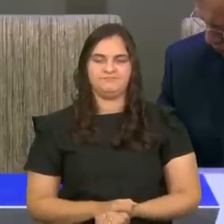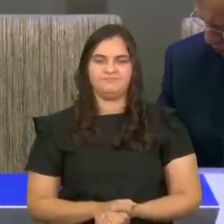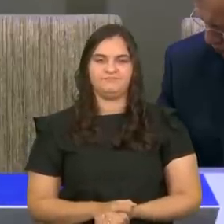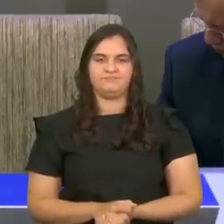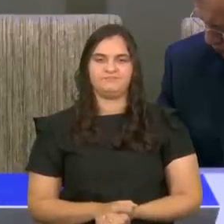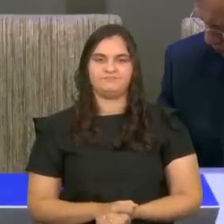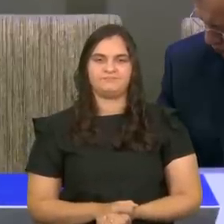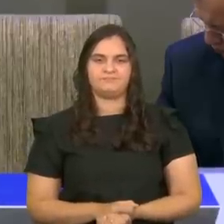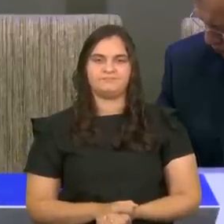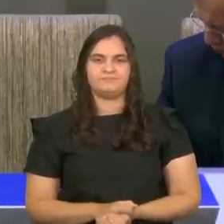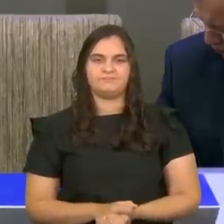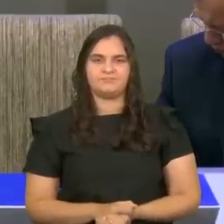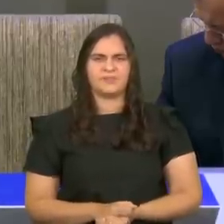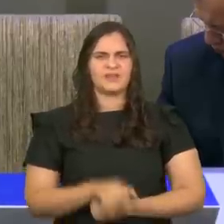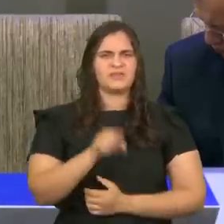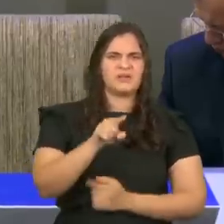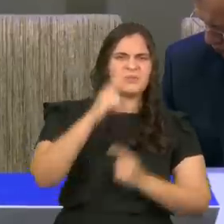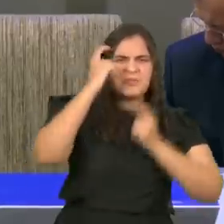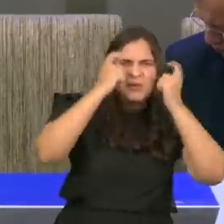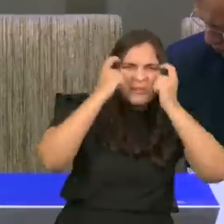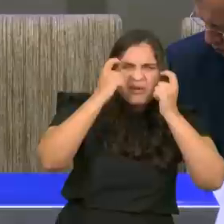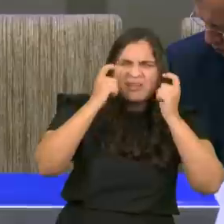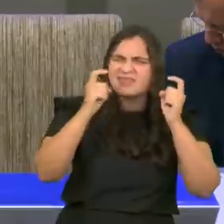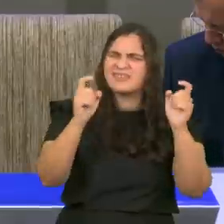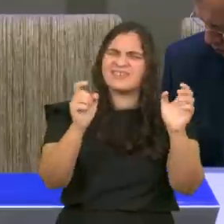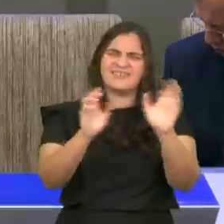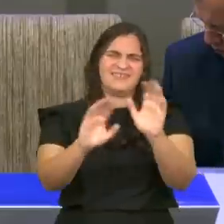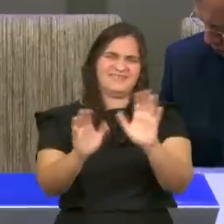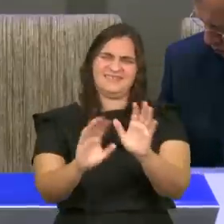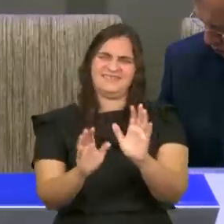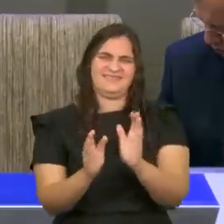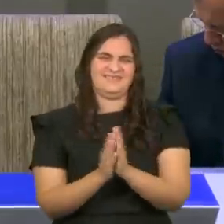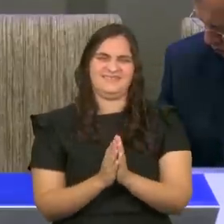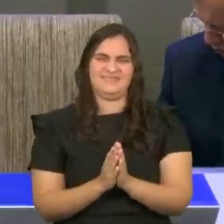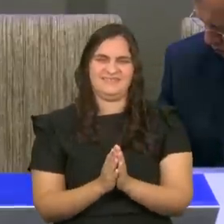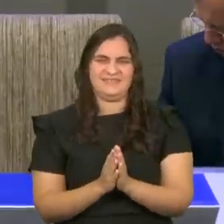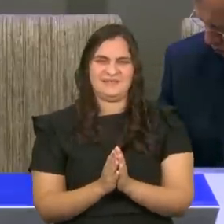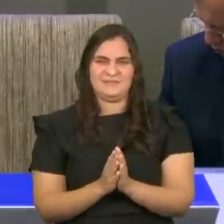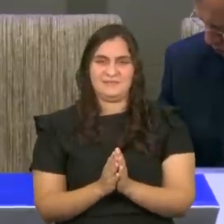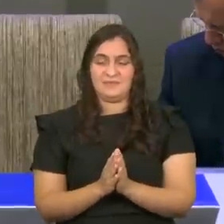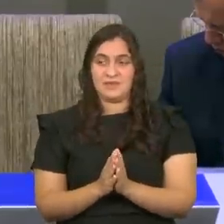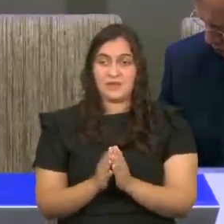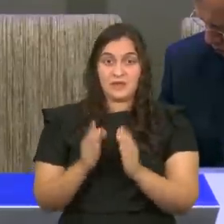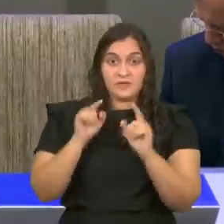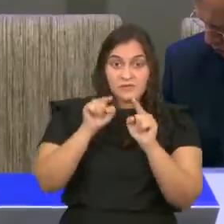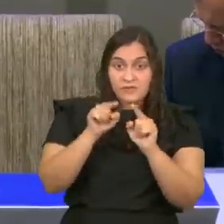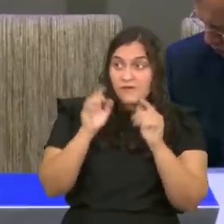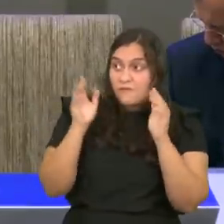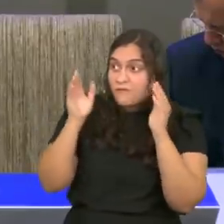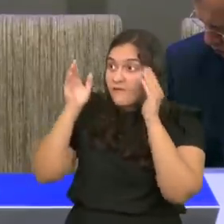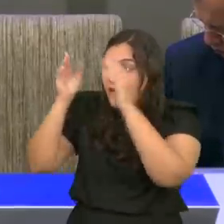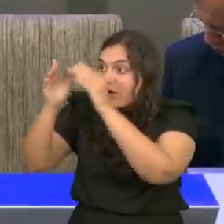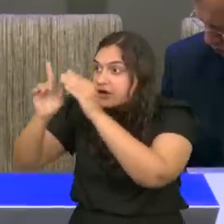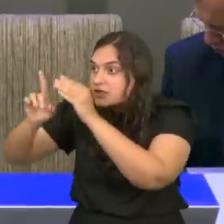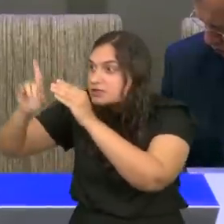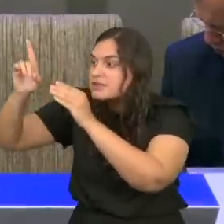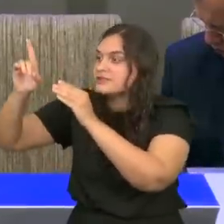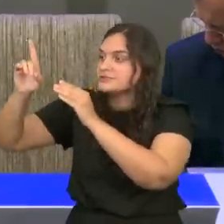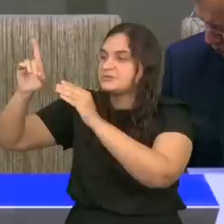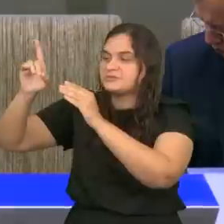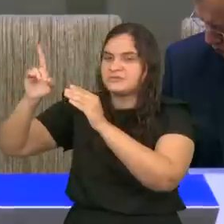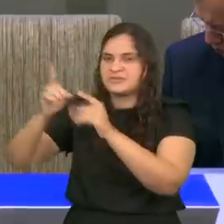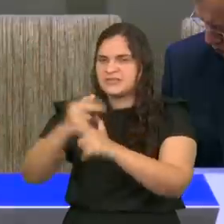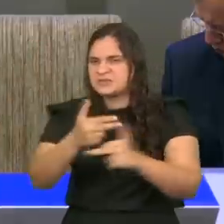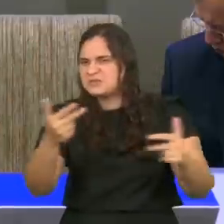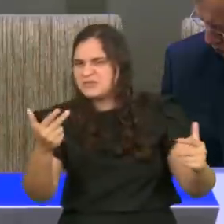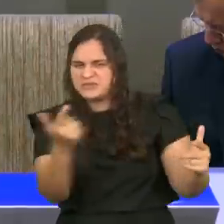não te preocupa, busca, busca a Deus, e o resto,